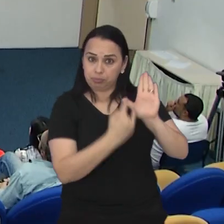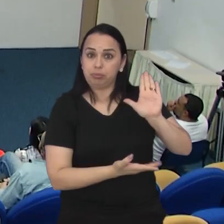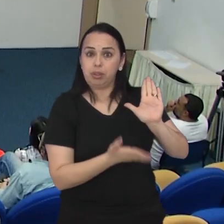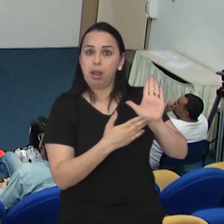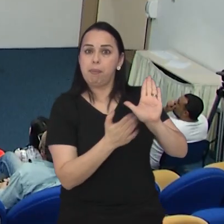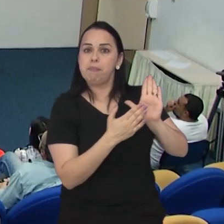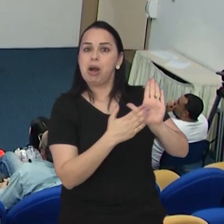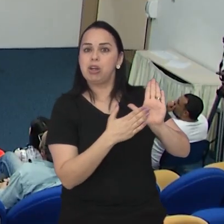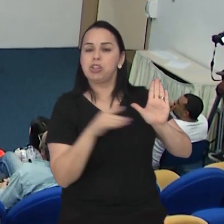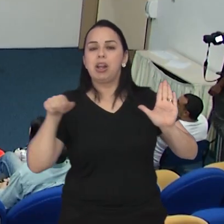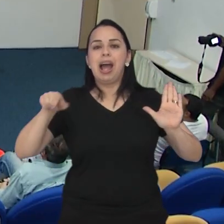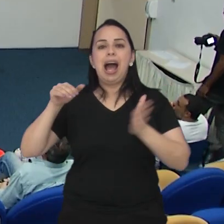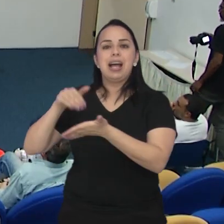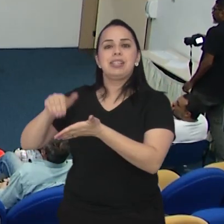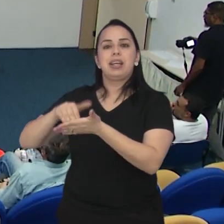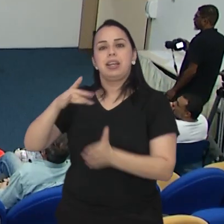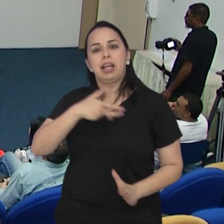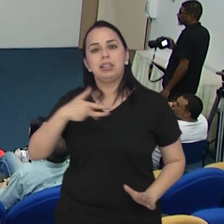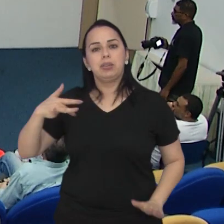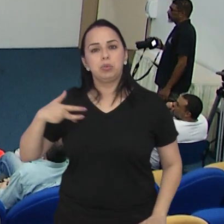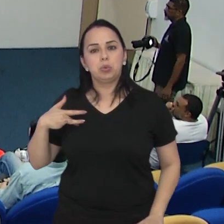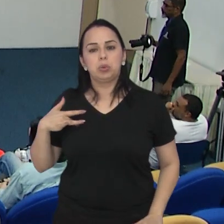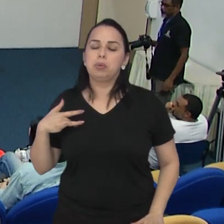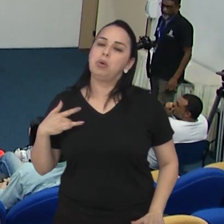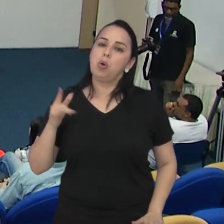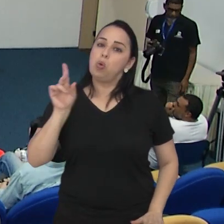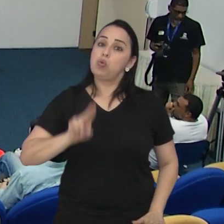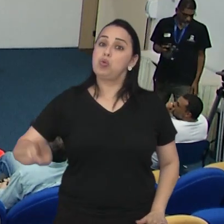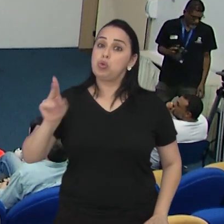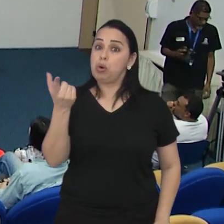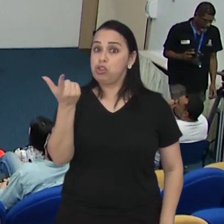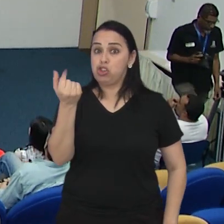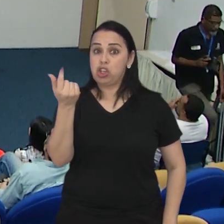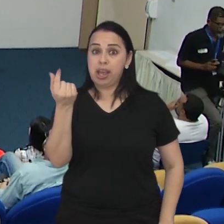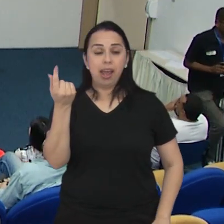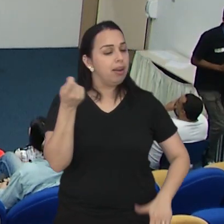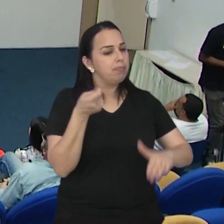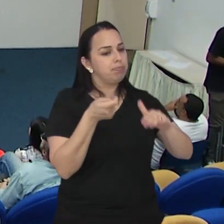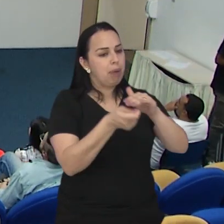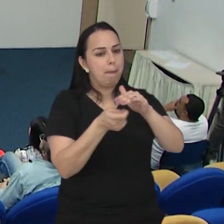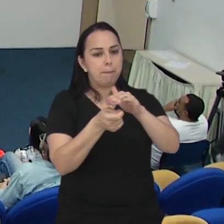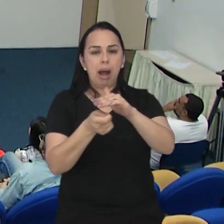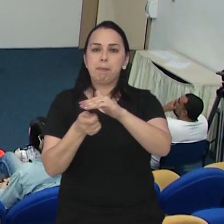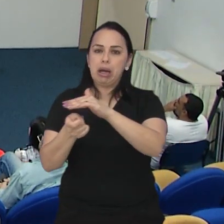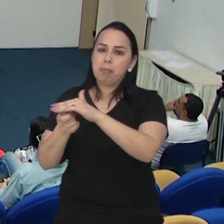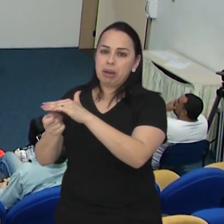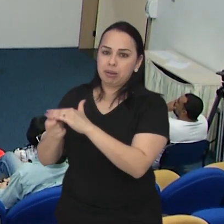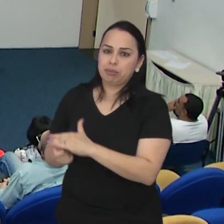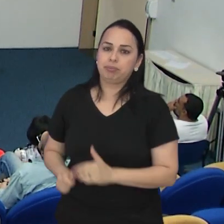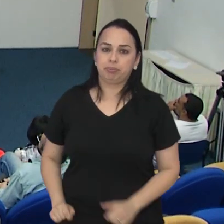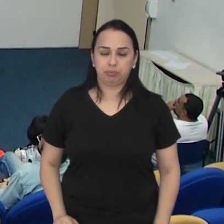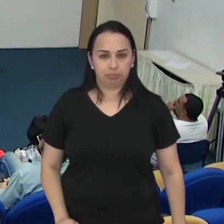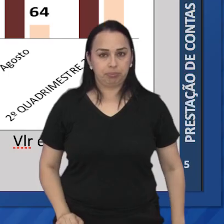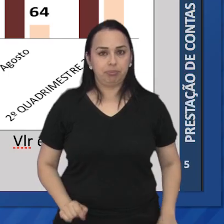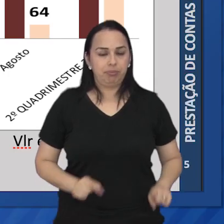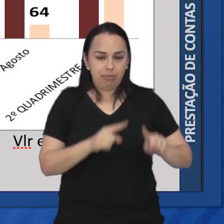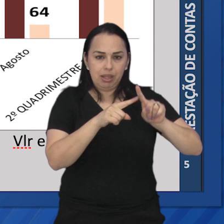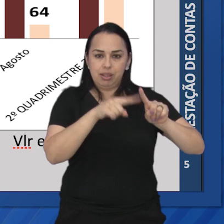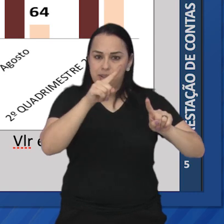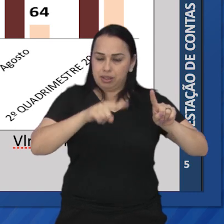O documento mostra como a Secretaria de Saúde aplicou os recursos públicos na área da saúde.